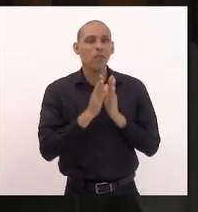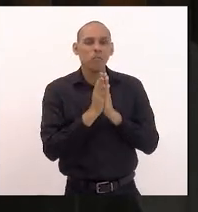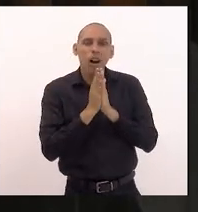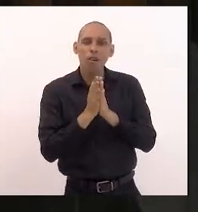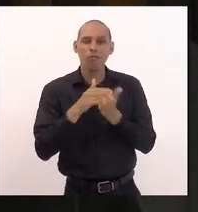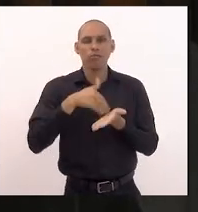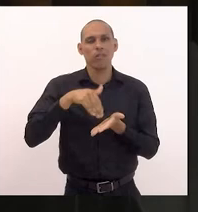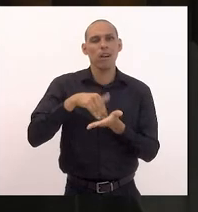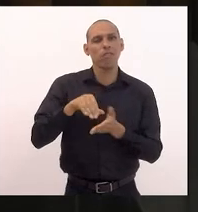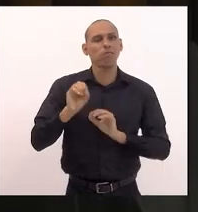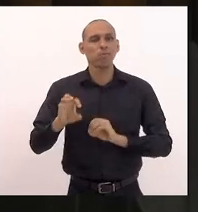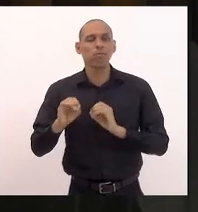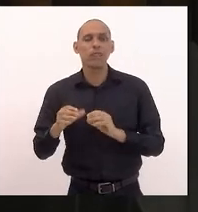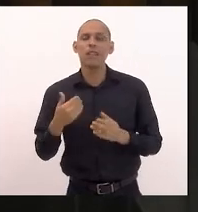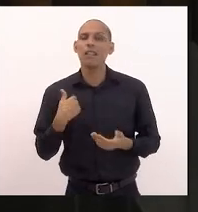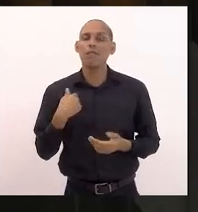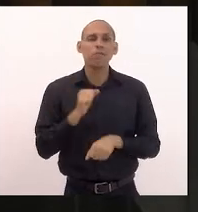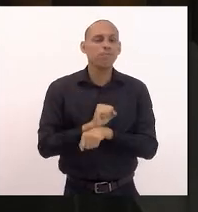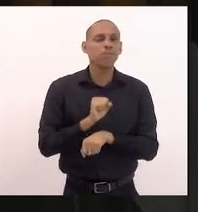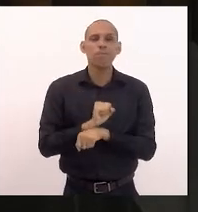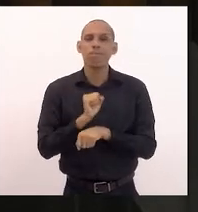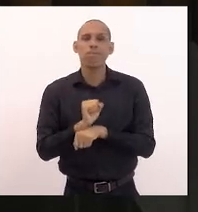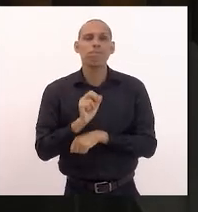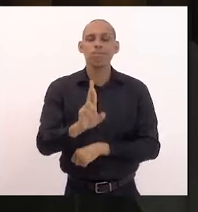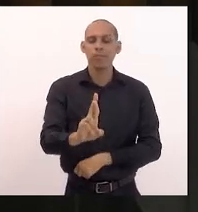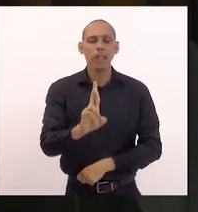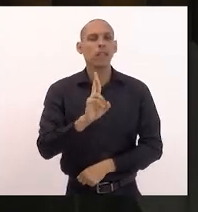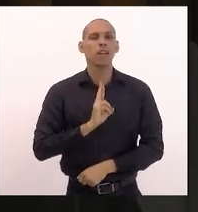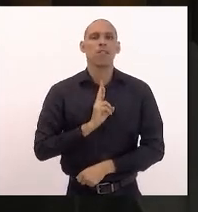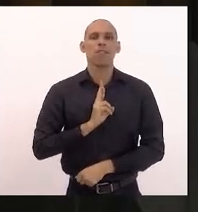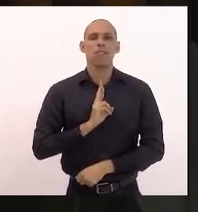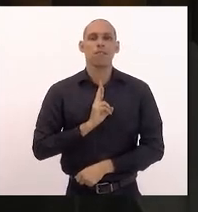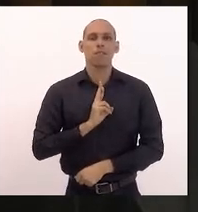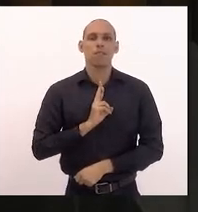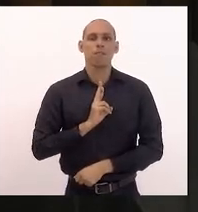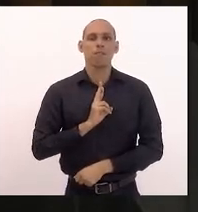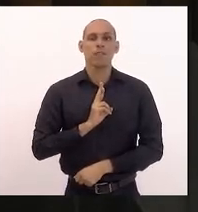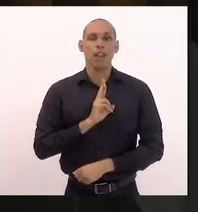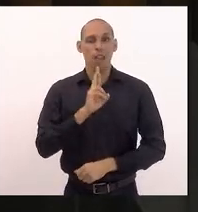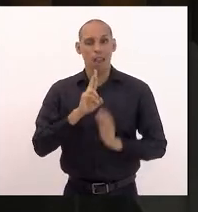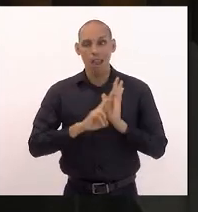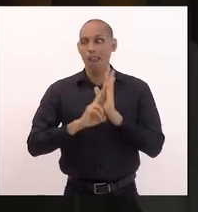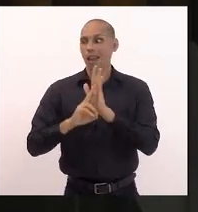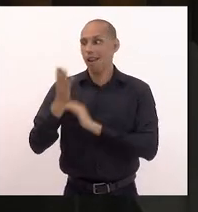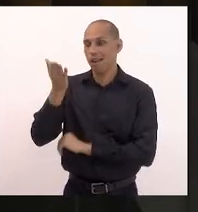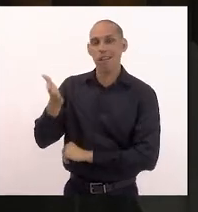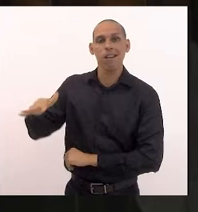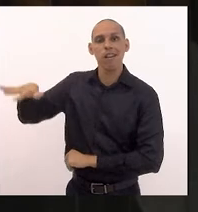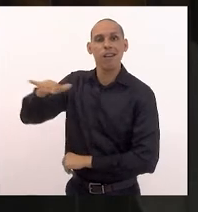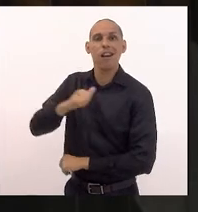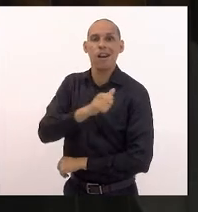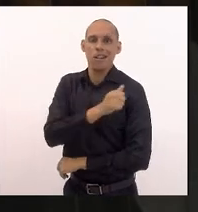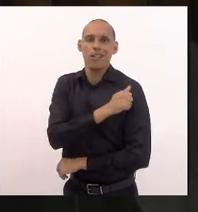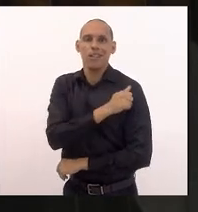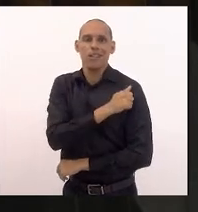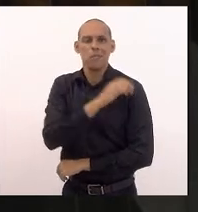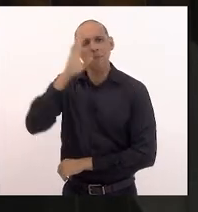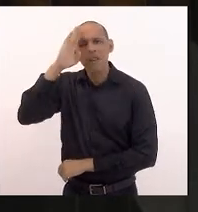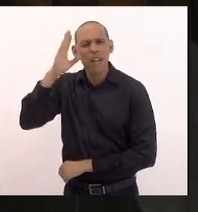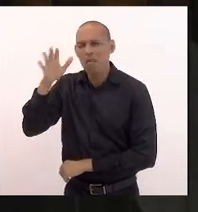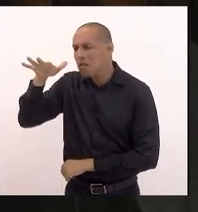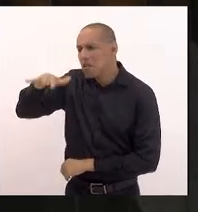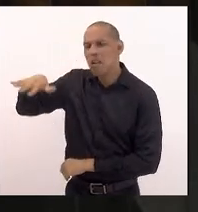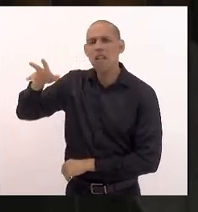para que eu estou aguardando o seu retorno em nome dos alunos principalmente que muito deles